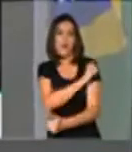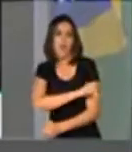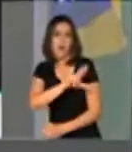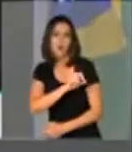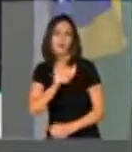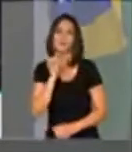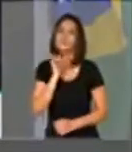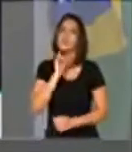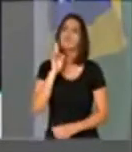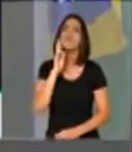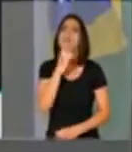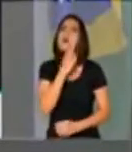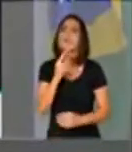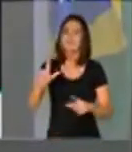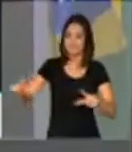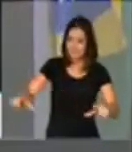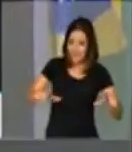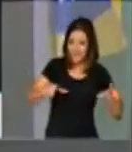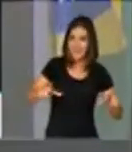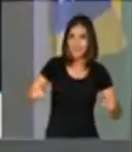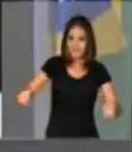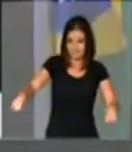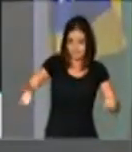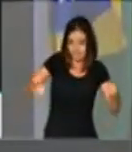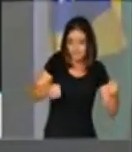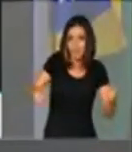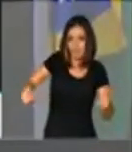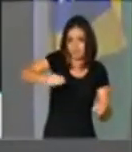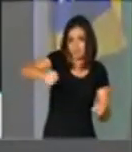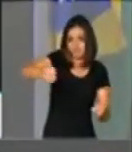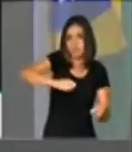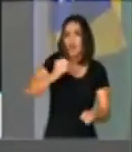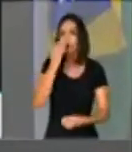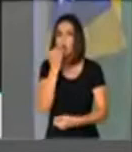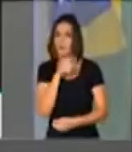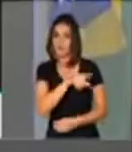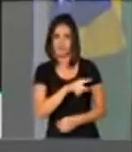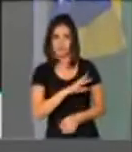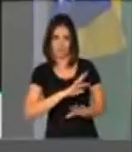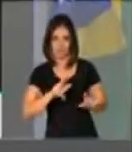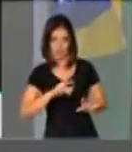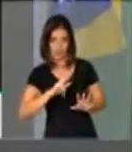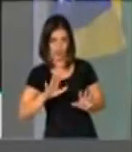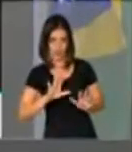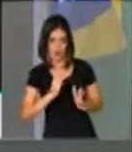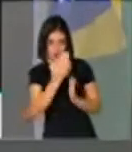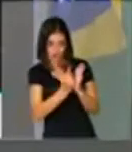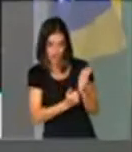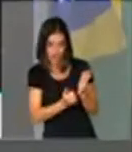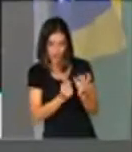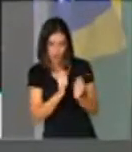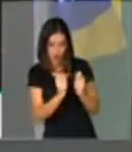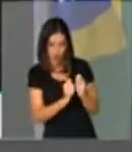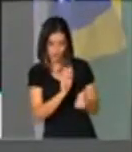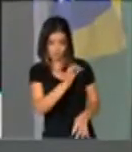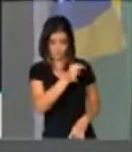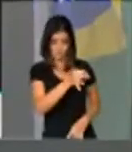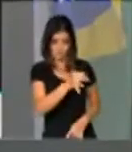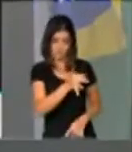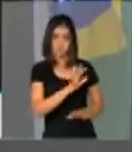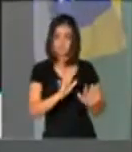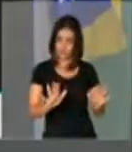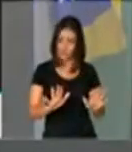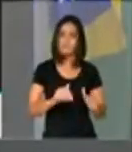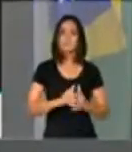Bandejão, por exemplo. E isso o senhor também garante que não será contingenciado, é isso? Ok. Bem,